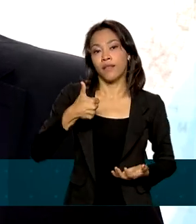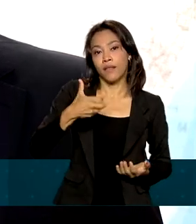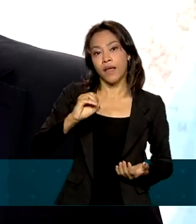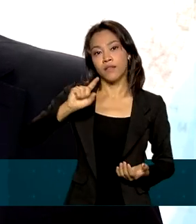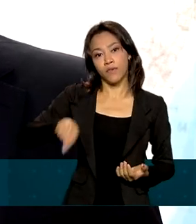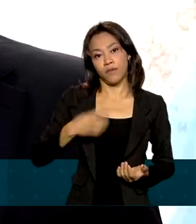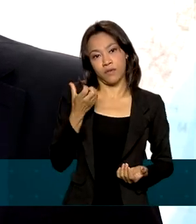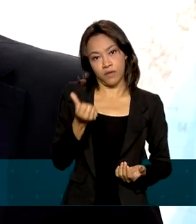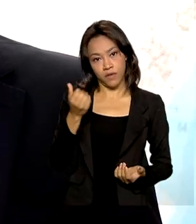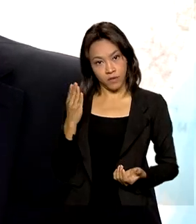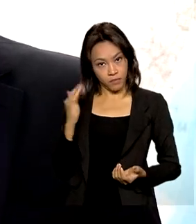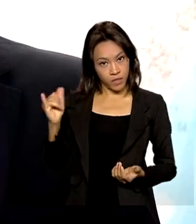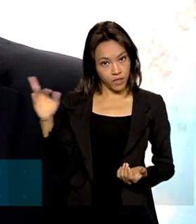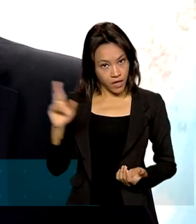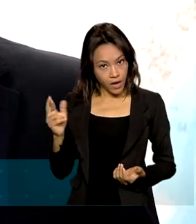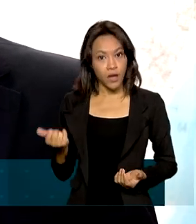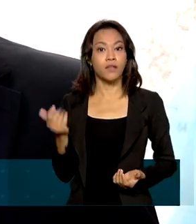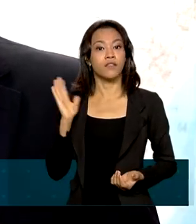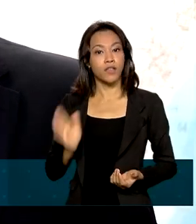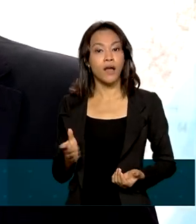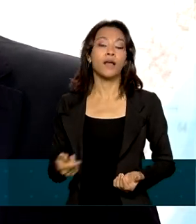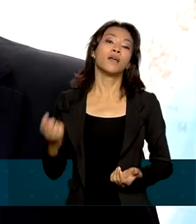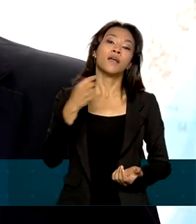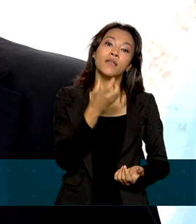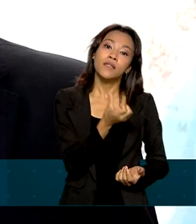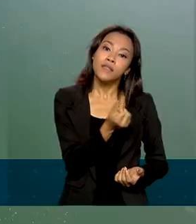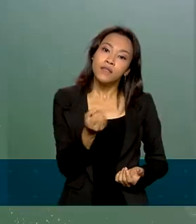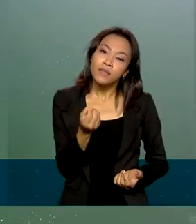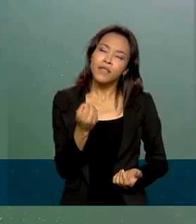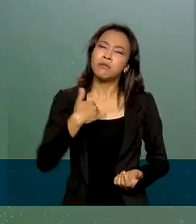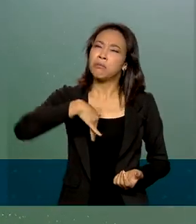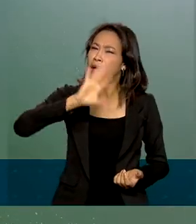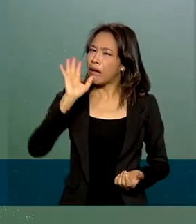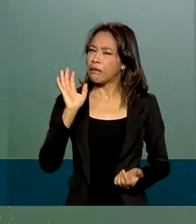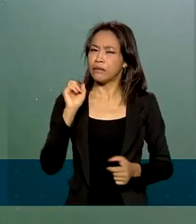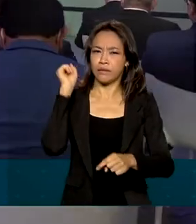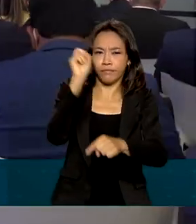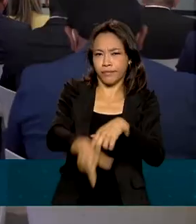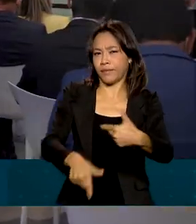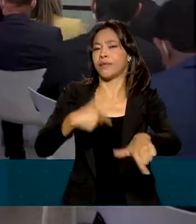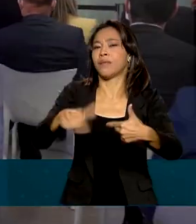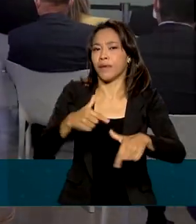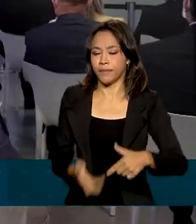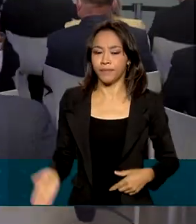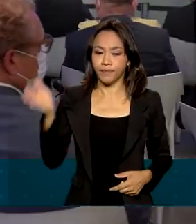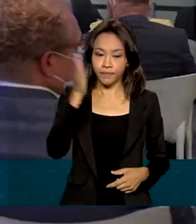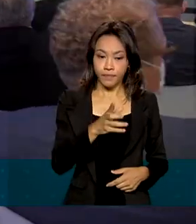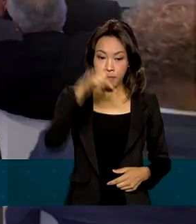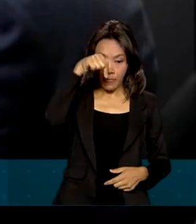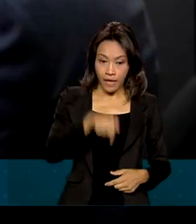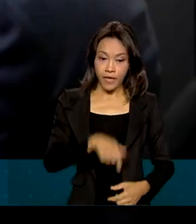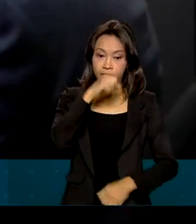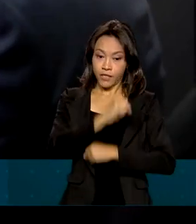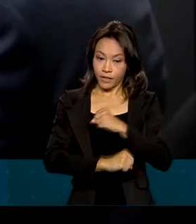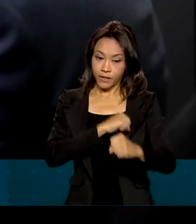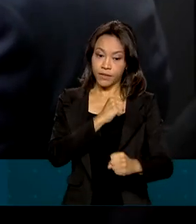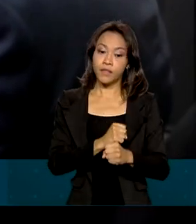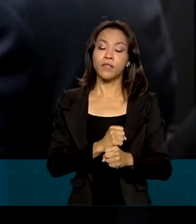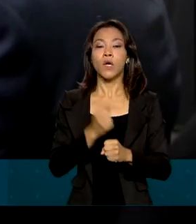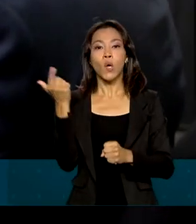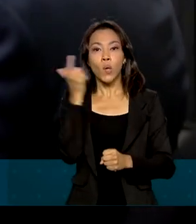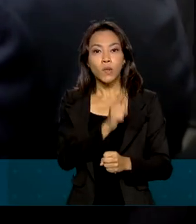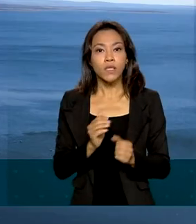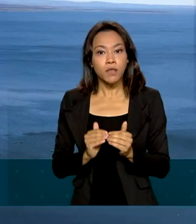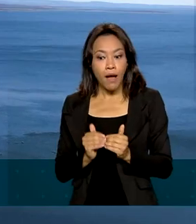reais, gerando cerca de 700 mil empregos diretos e indiretos. Já este ano, além de avançar em parcerias com o